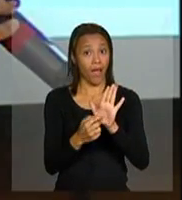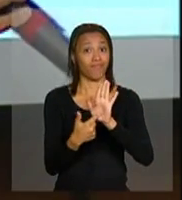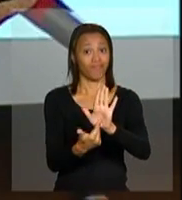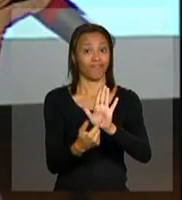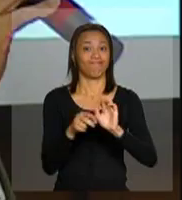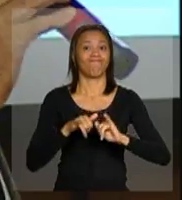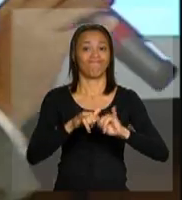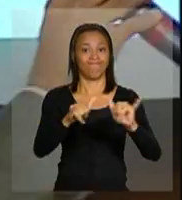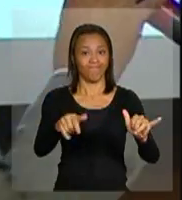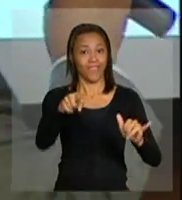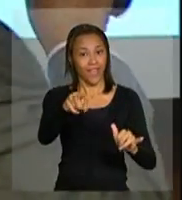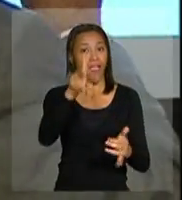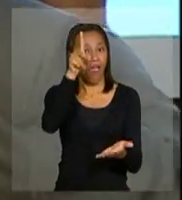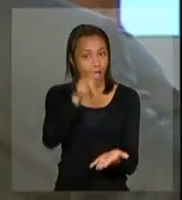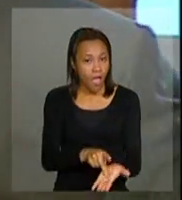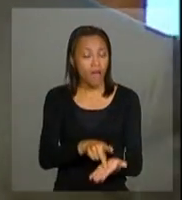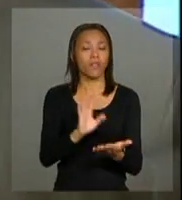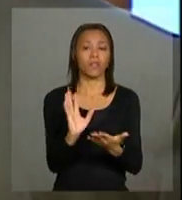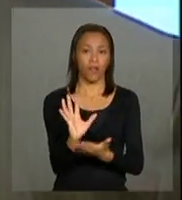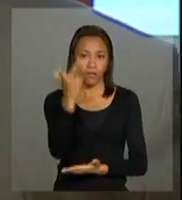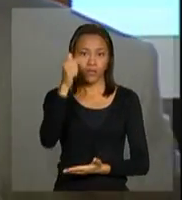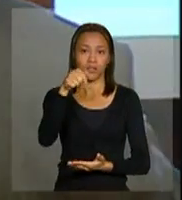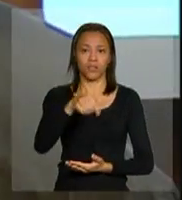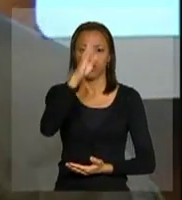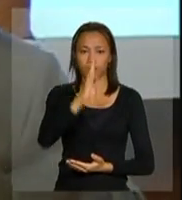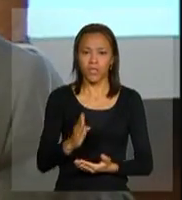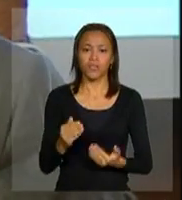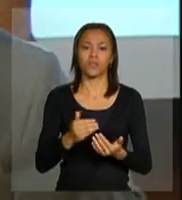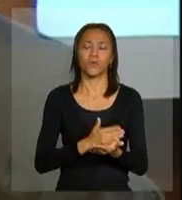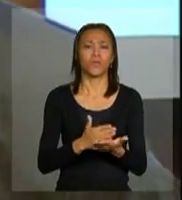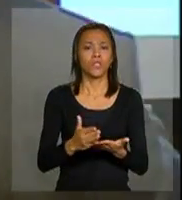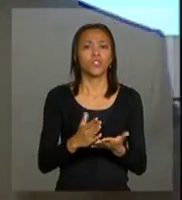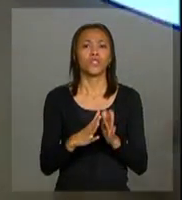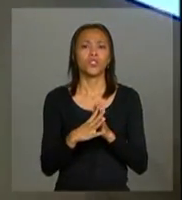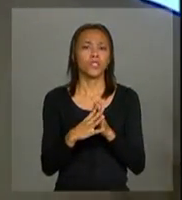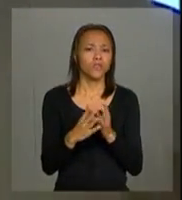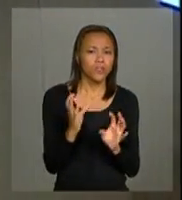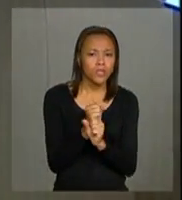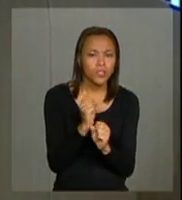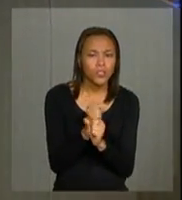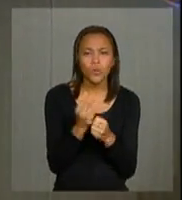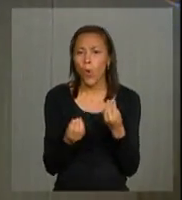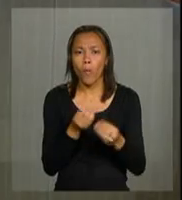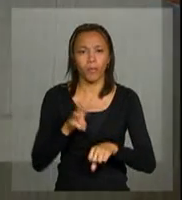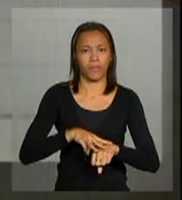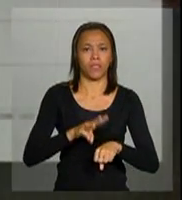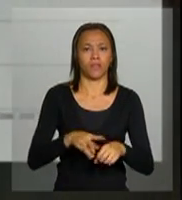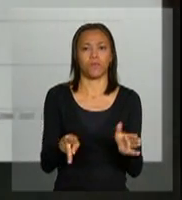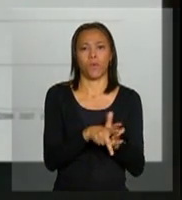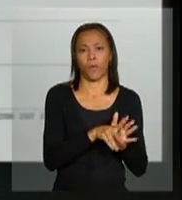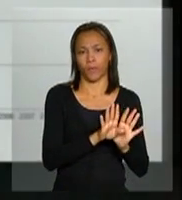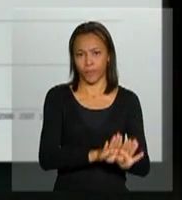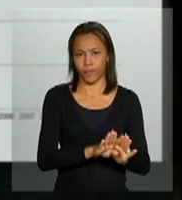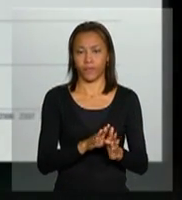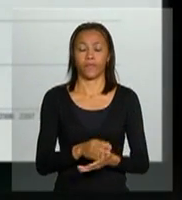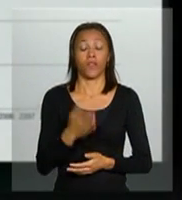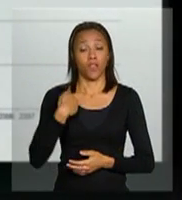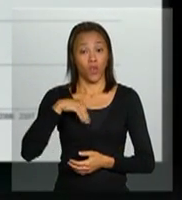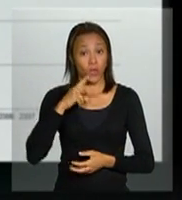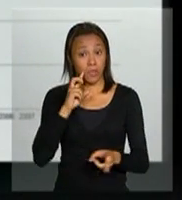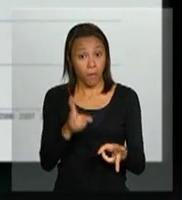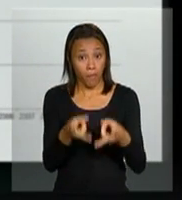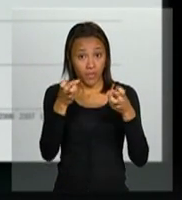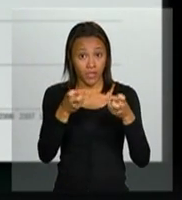epidemia real para o Brasil, a partir de modelos matemáticos. Nós verificamos o